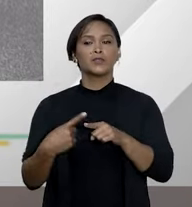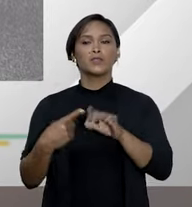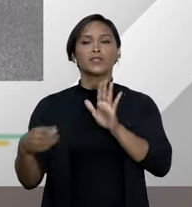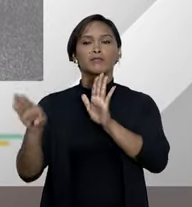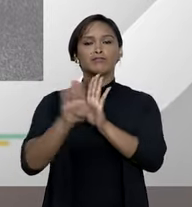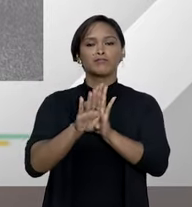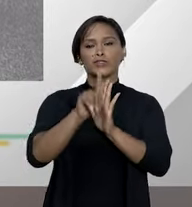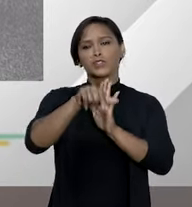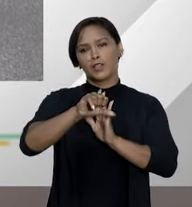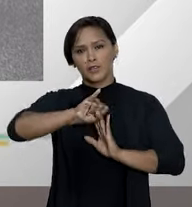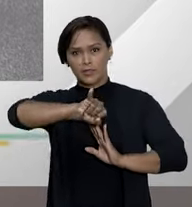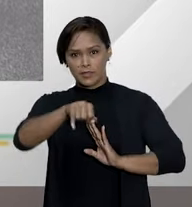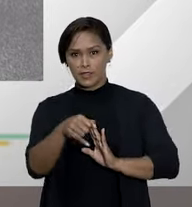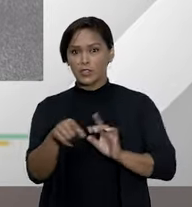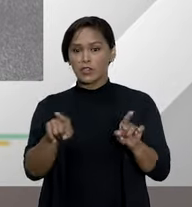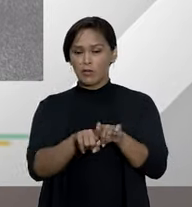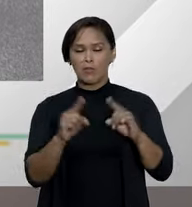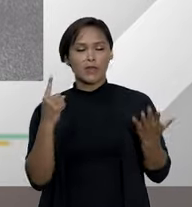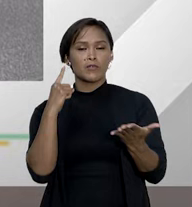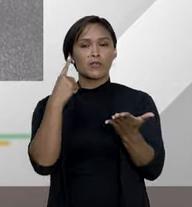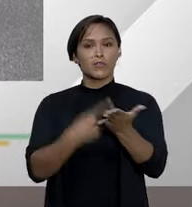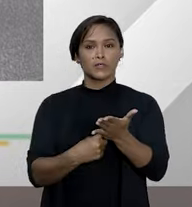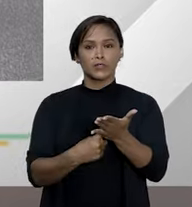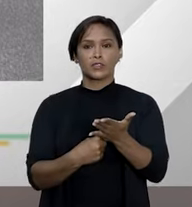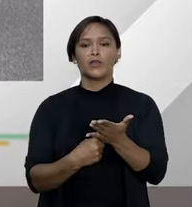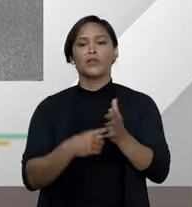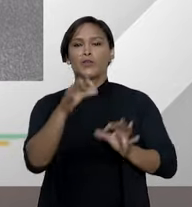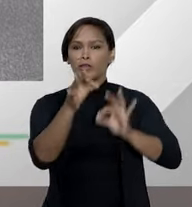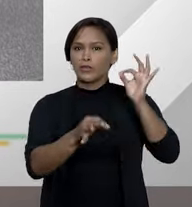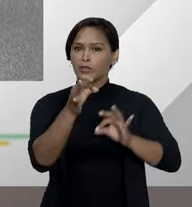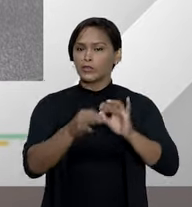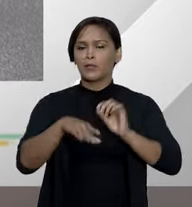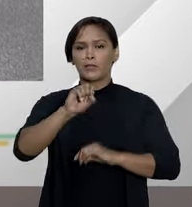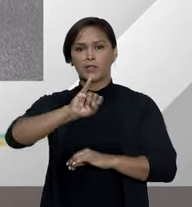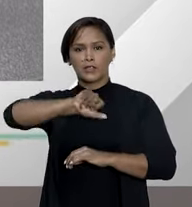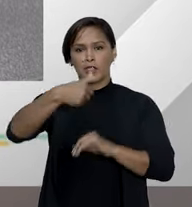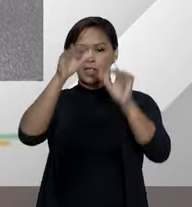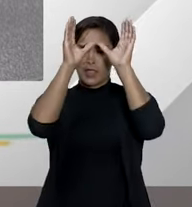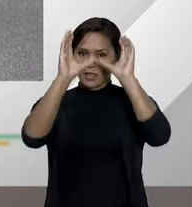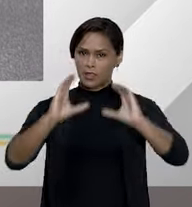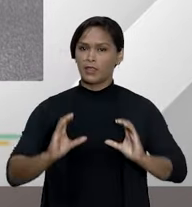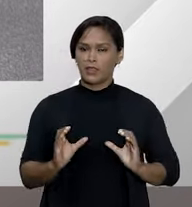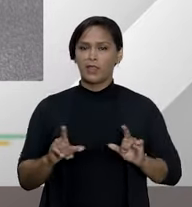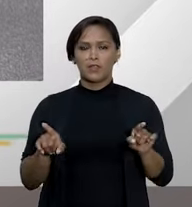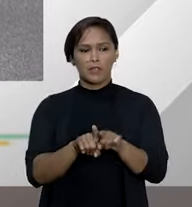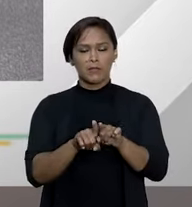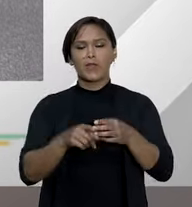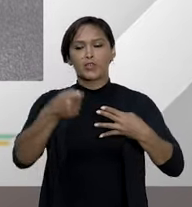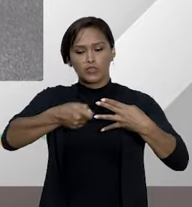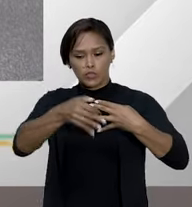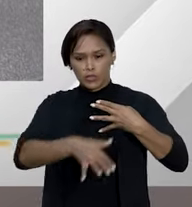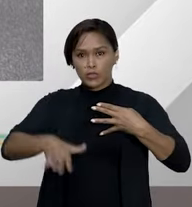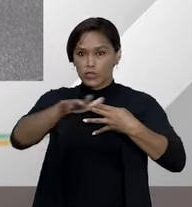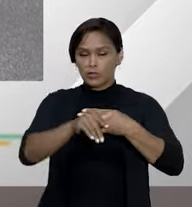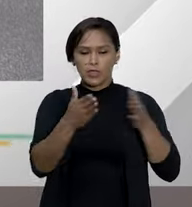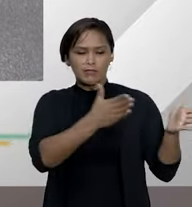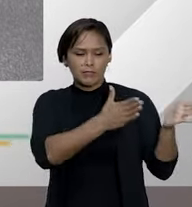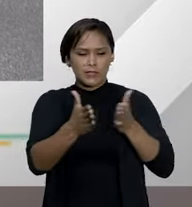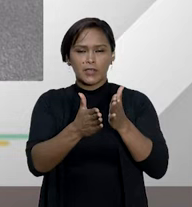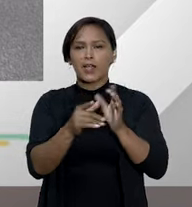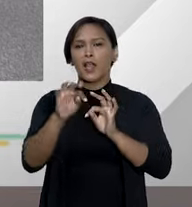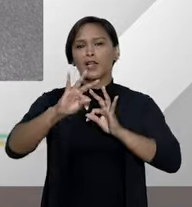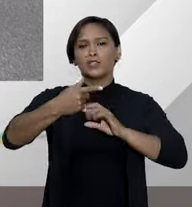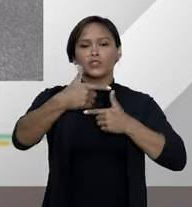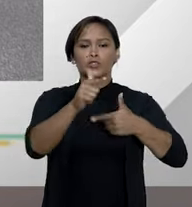delas chegam ao STJ para definição. E os julgamentos do Tribunal da Cidadania geram jurisprudência que norteiam as